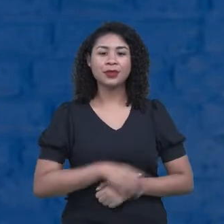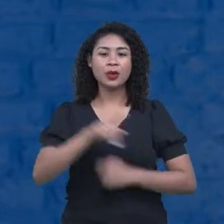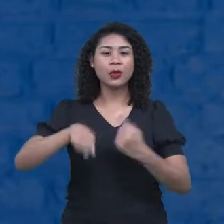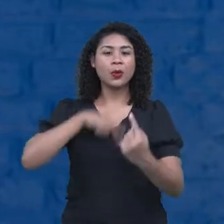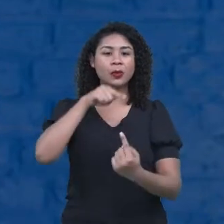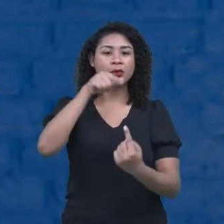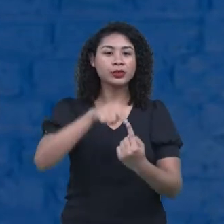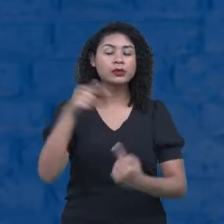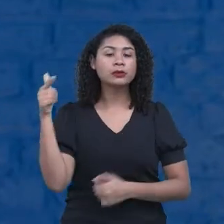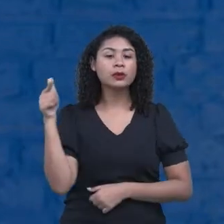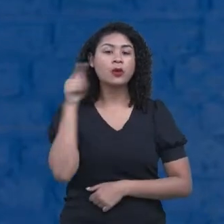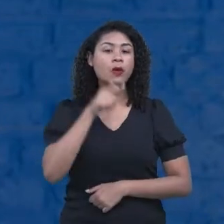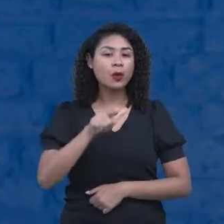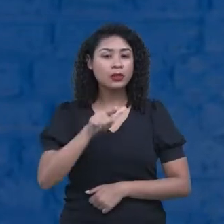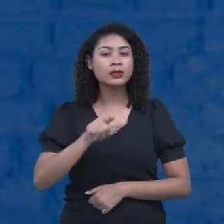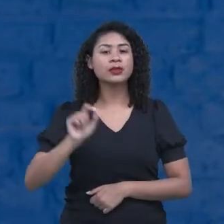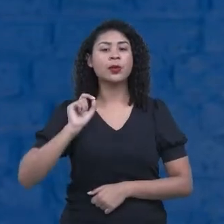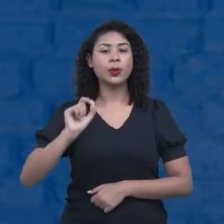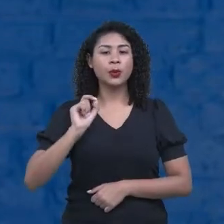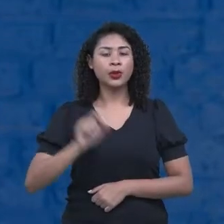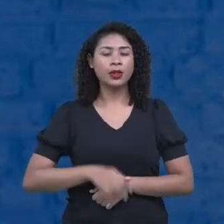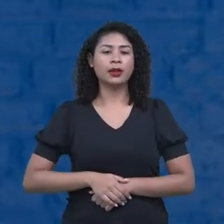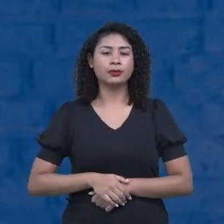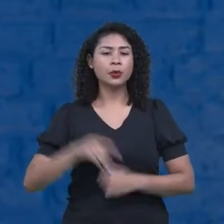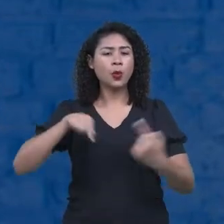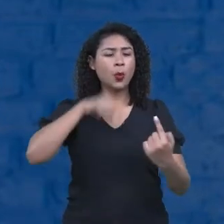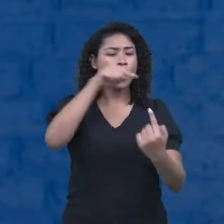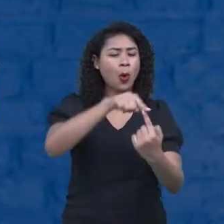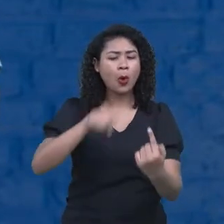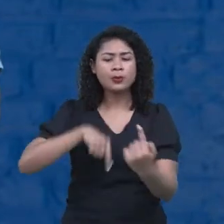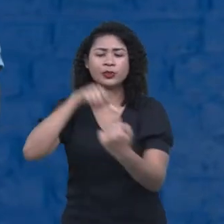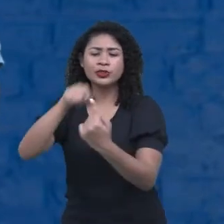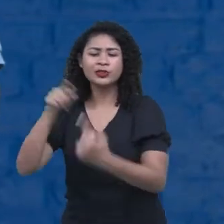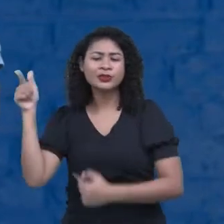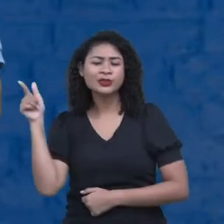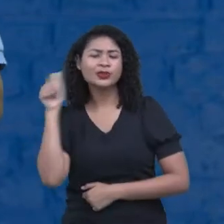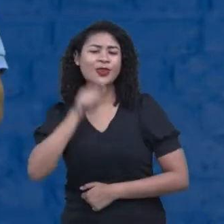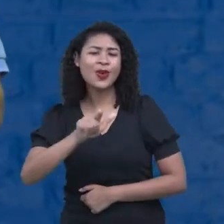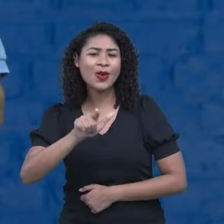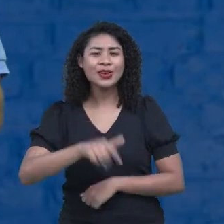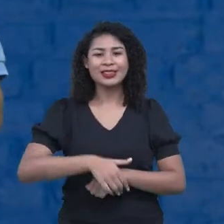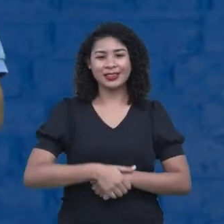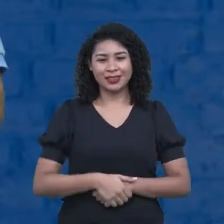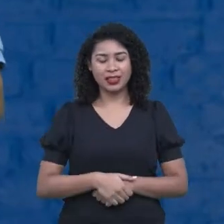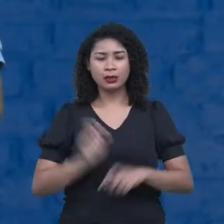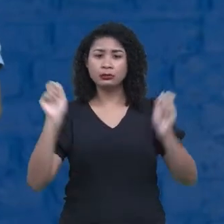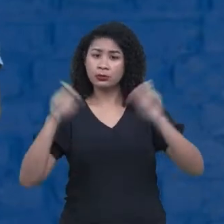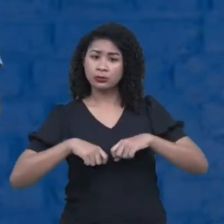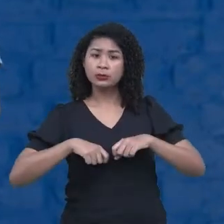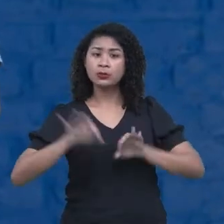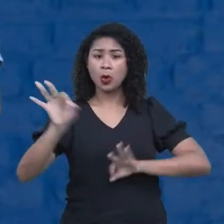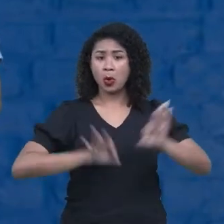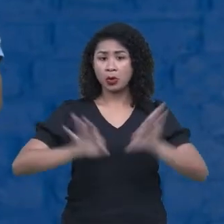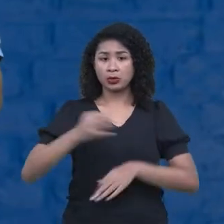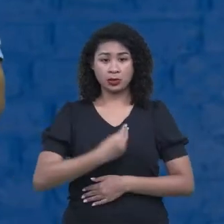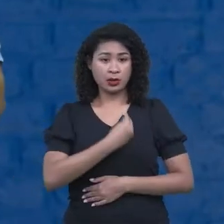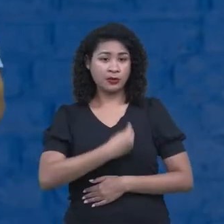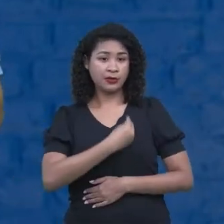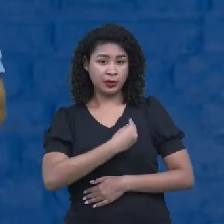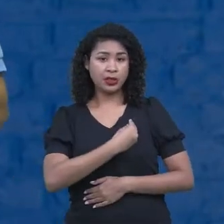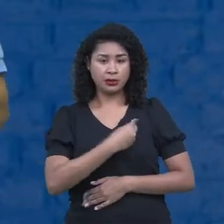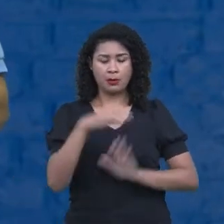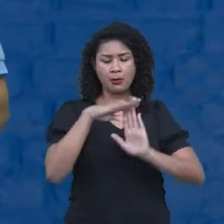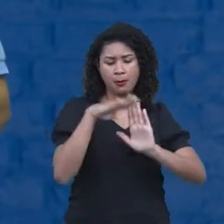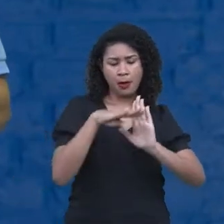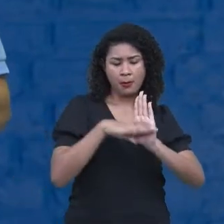alcançar o quê? Os nossos objetivos, o quê? O meu projeto de vida, que pode ser profissional ou não, mas que eu